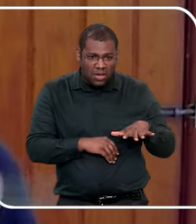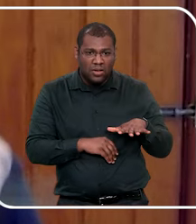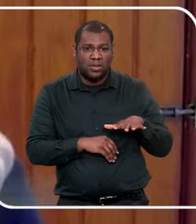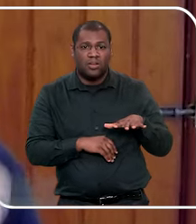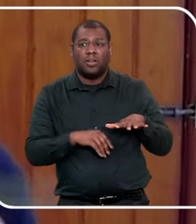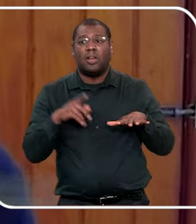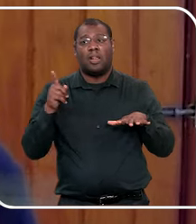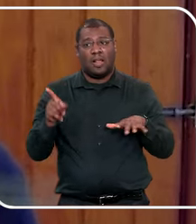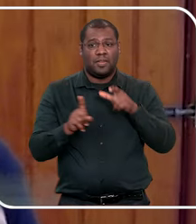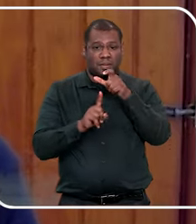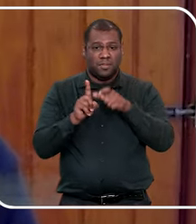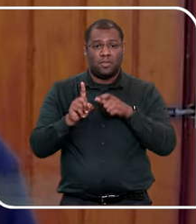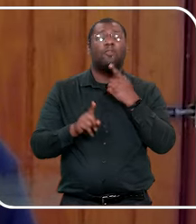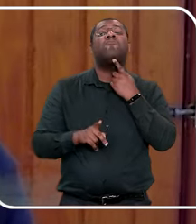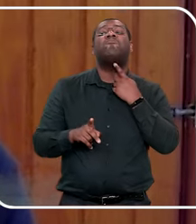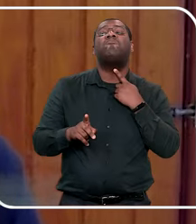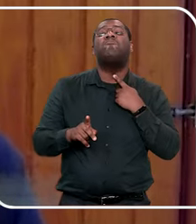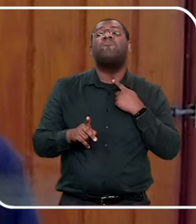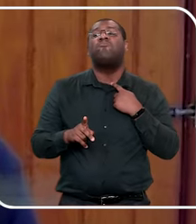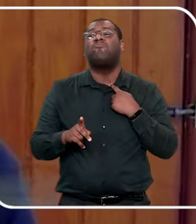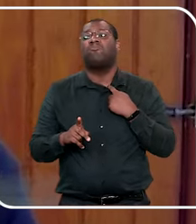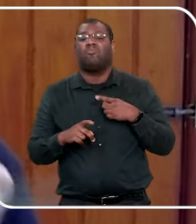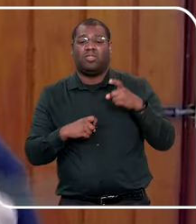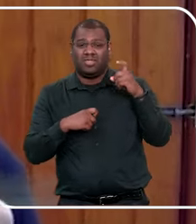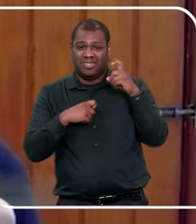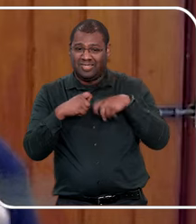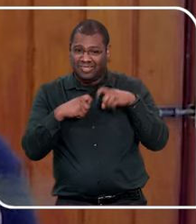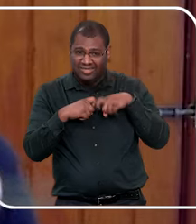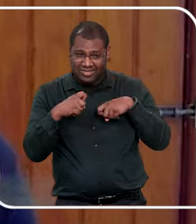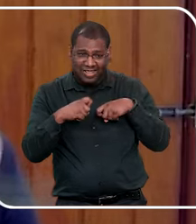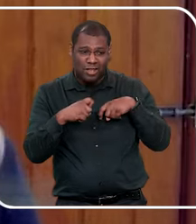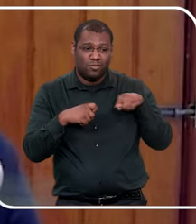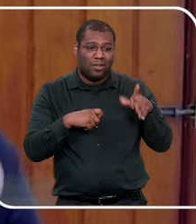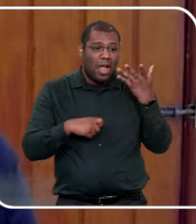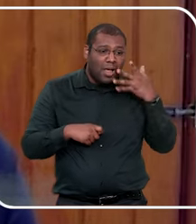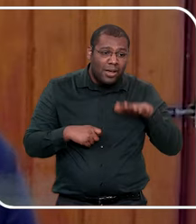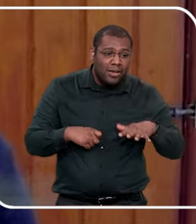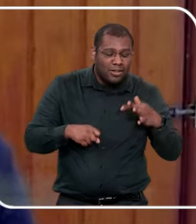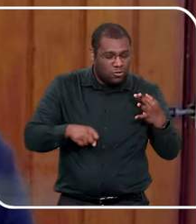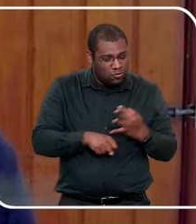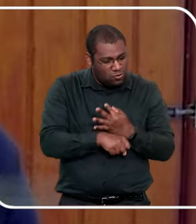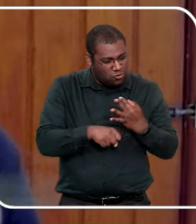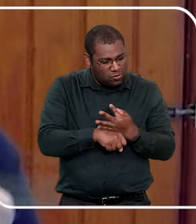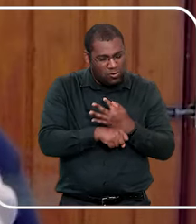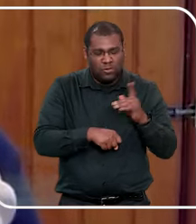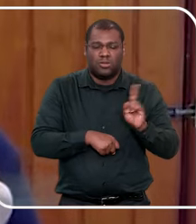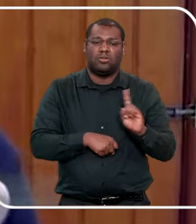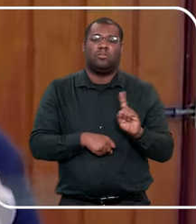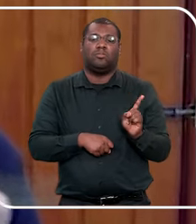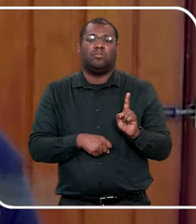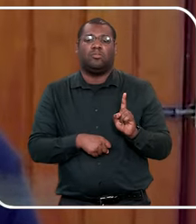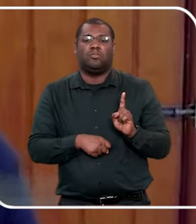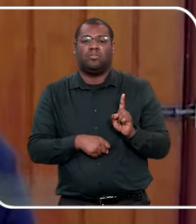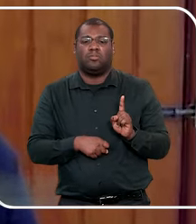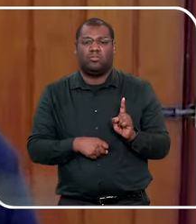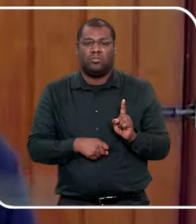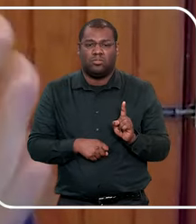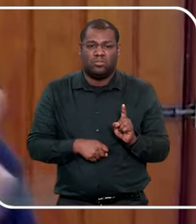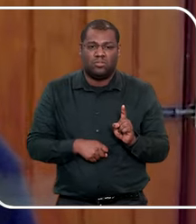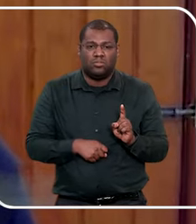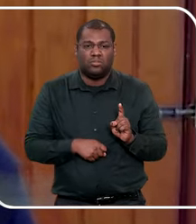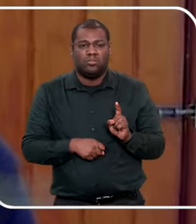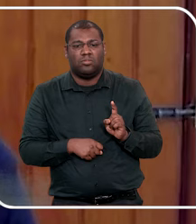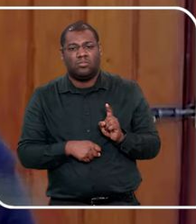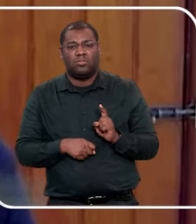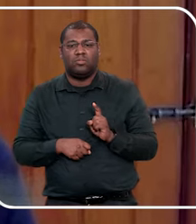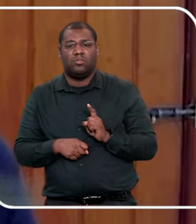desejo pela criança, assim, é um desejo quase que incontrolável, ele não sente prazer, eu vou dizer que é minha visão, no especial,